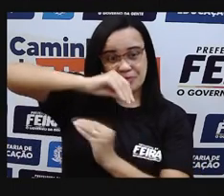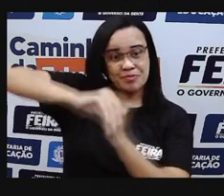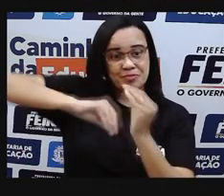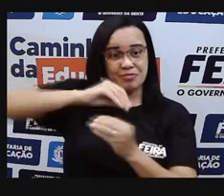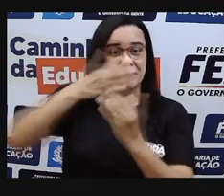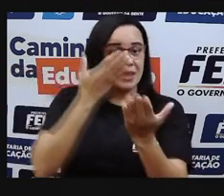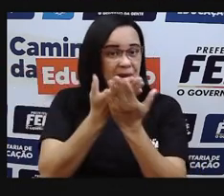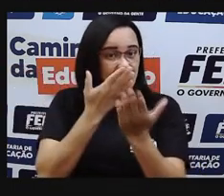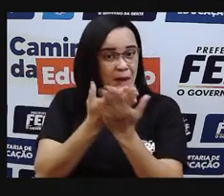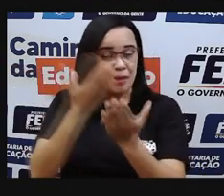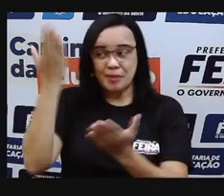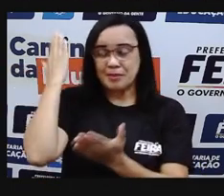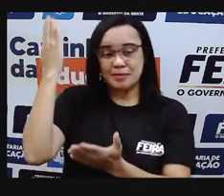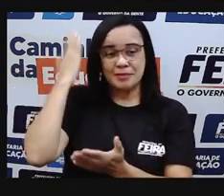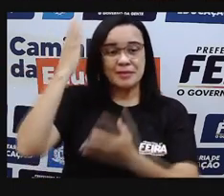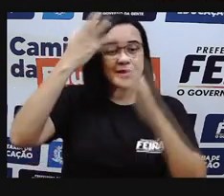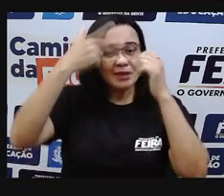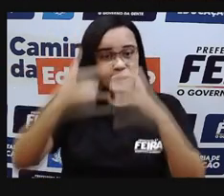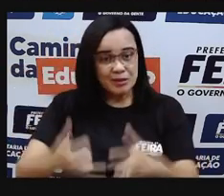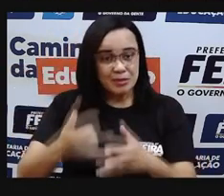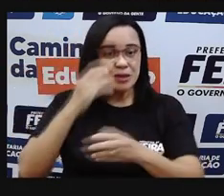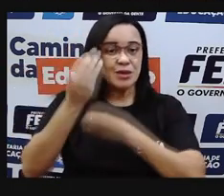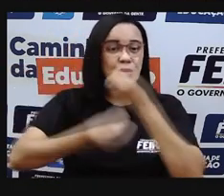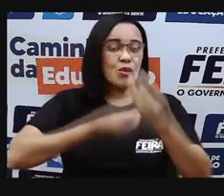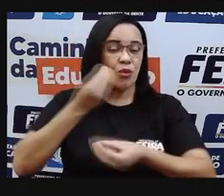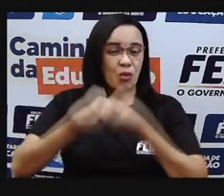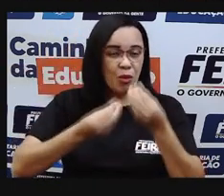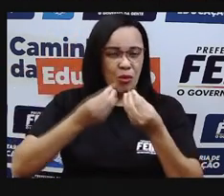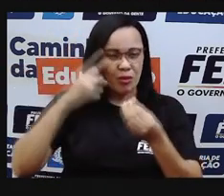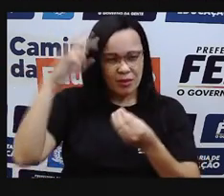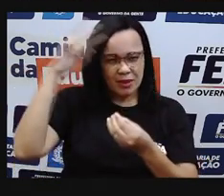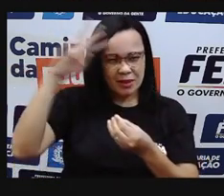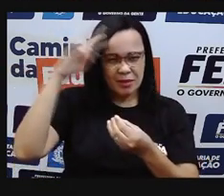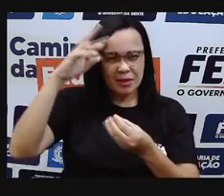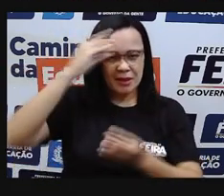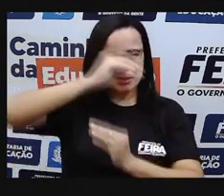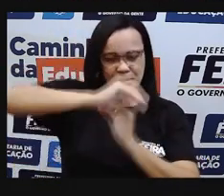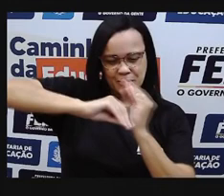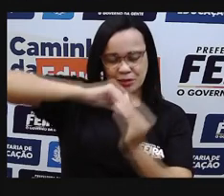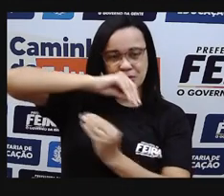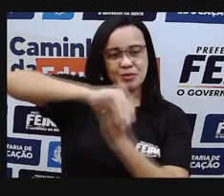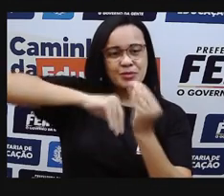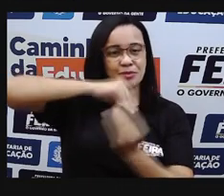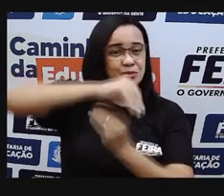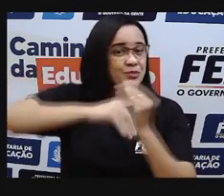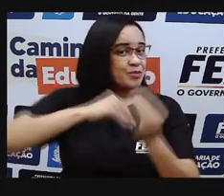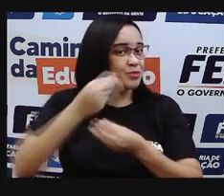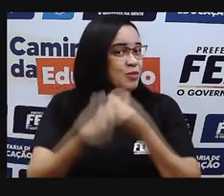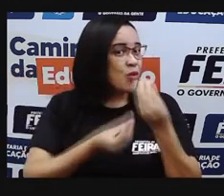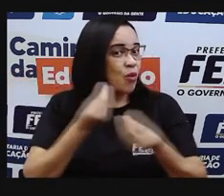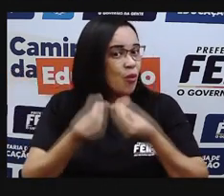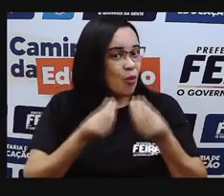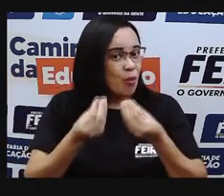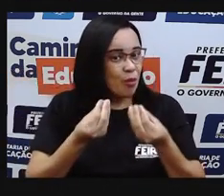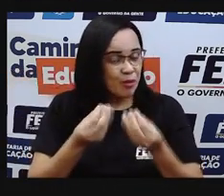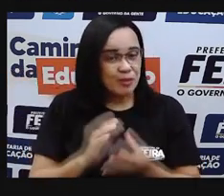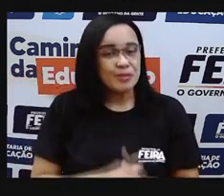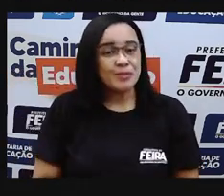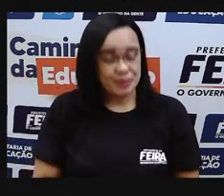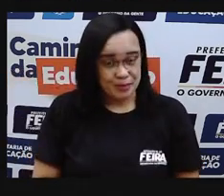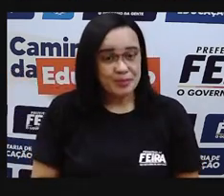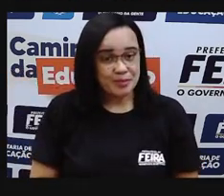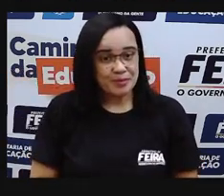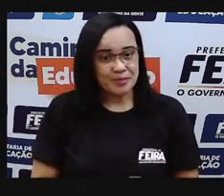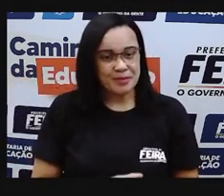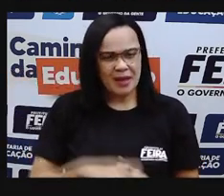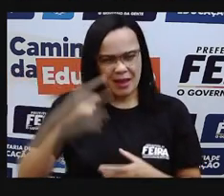viu que o que é uma mistura, né? Uma das nossas últimas aulas, a gente viu que a mistura é quando